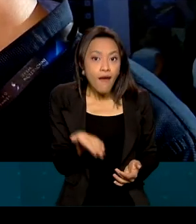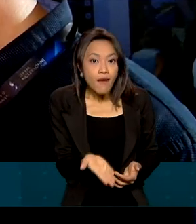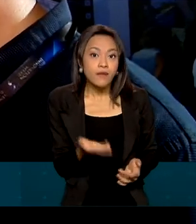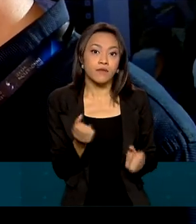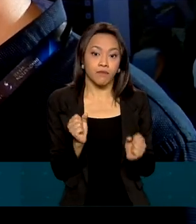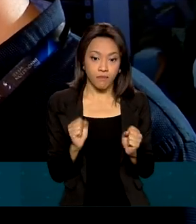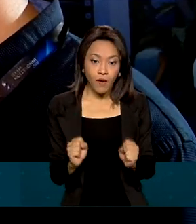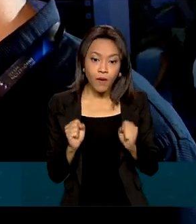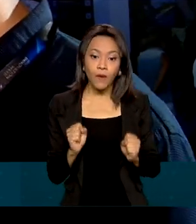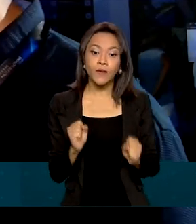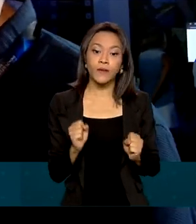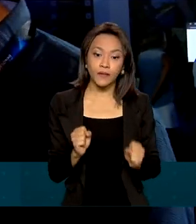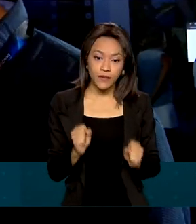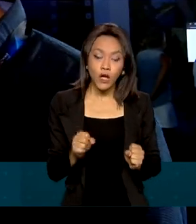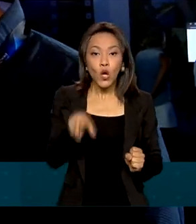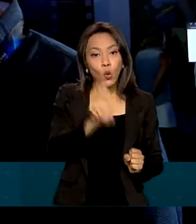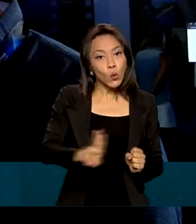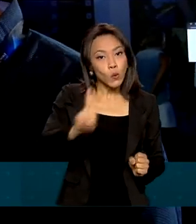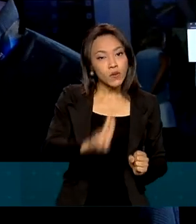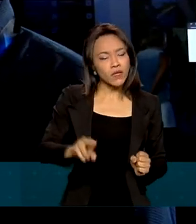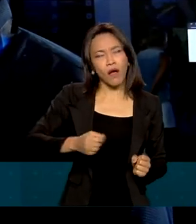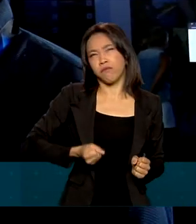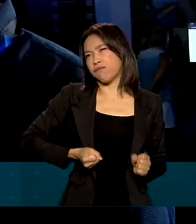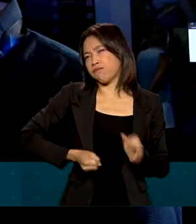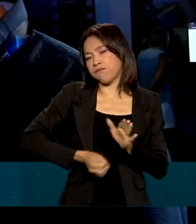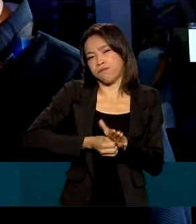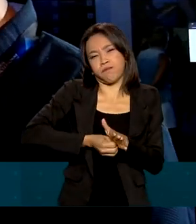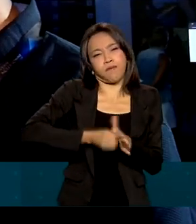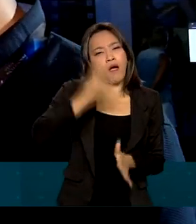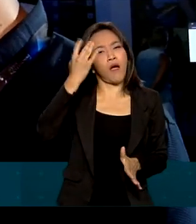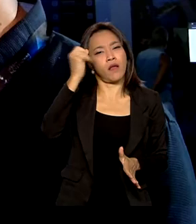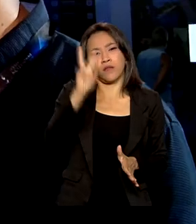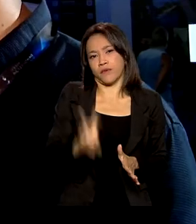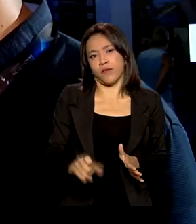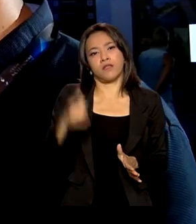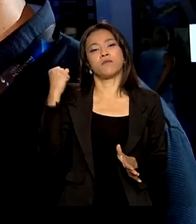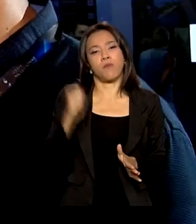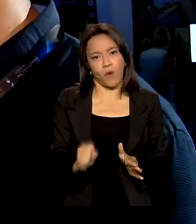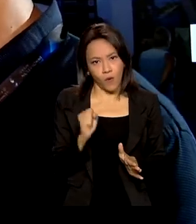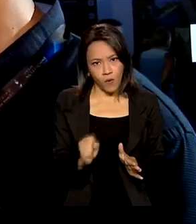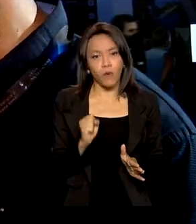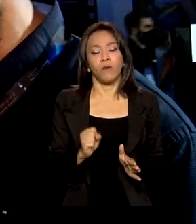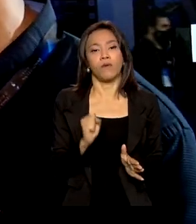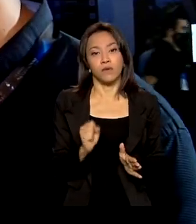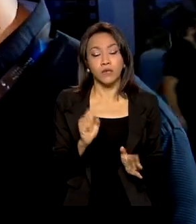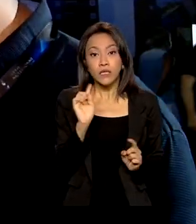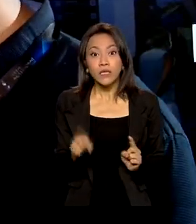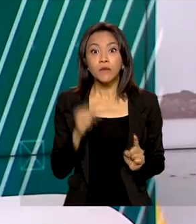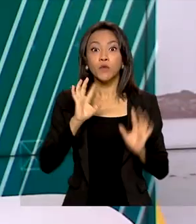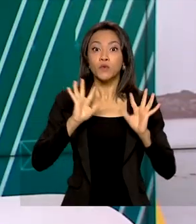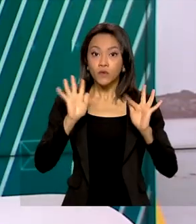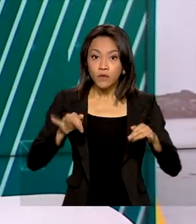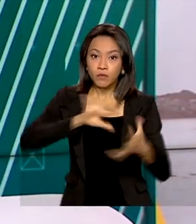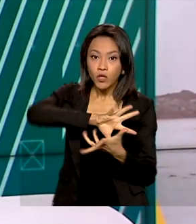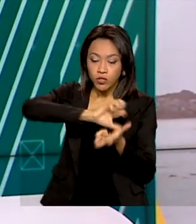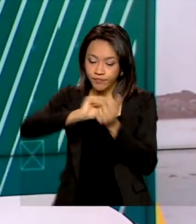pode ser reutilizada centenas de vezes e no fim de vida dela ela pode ser reciclada.